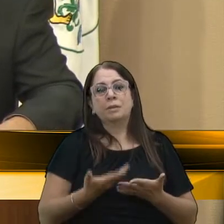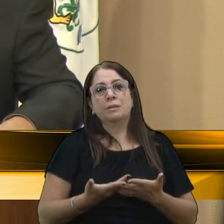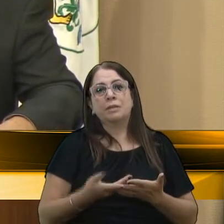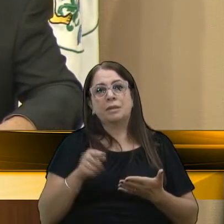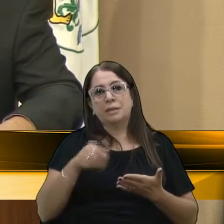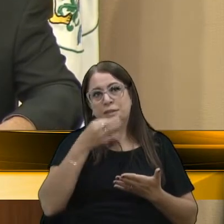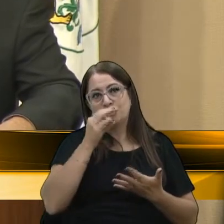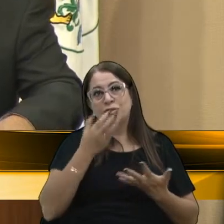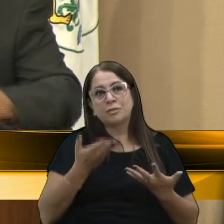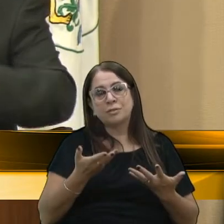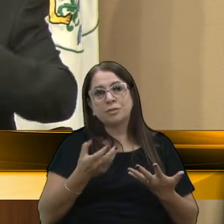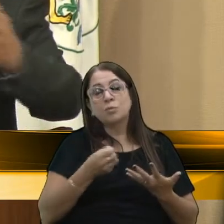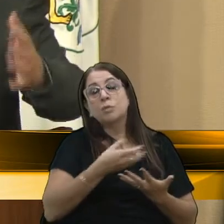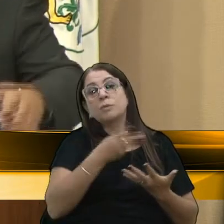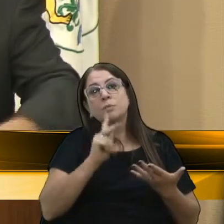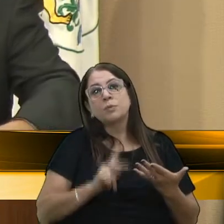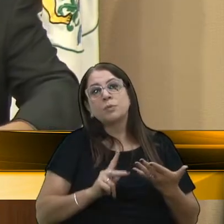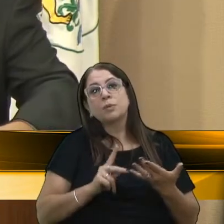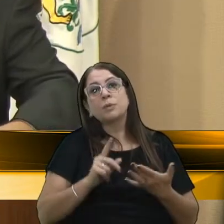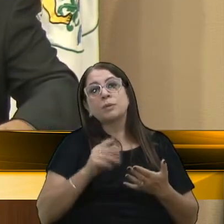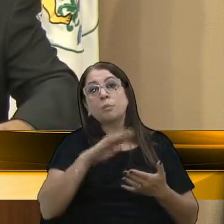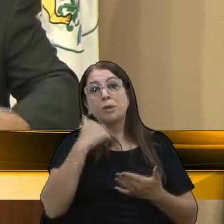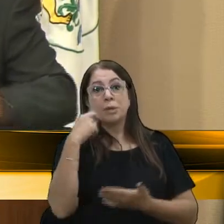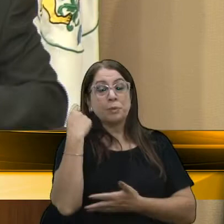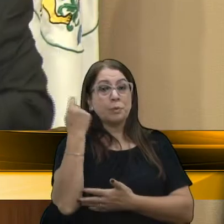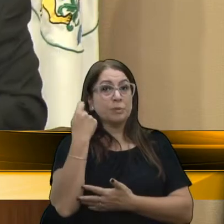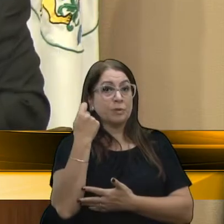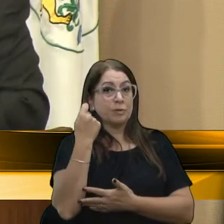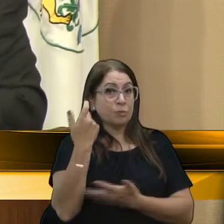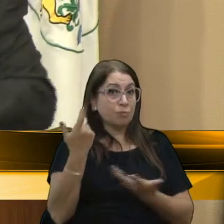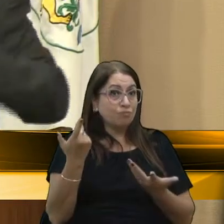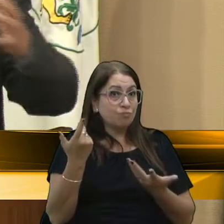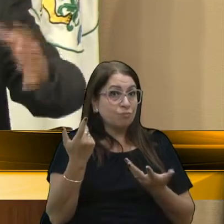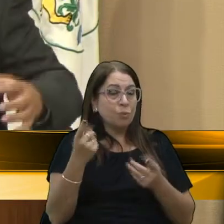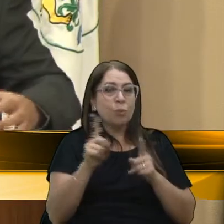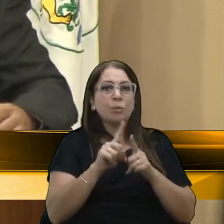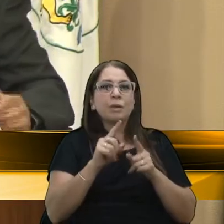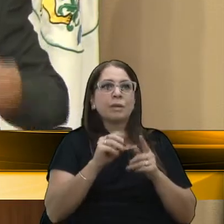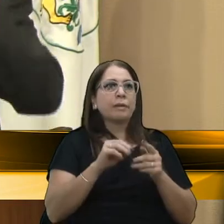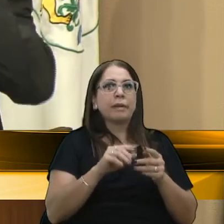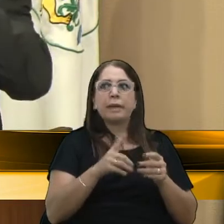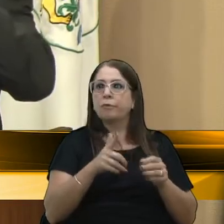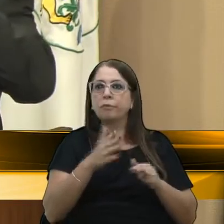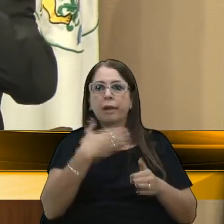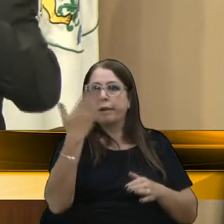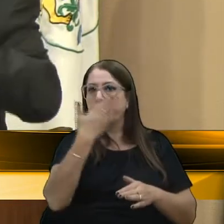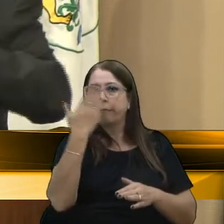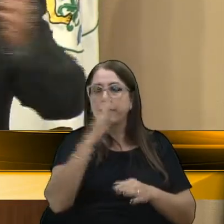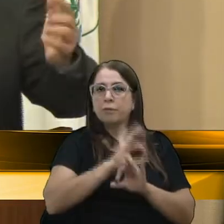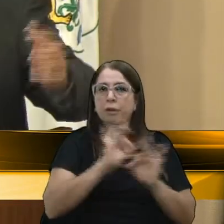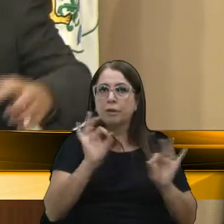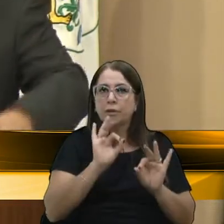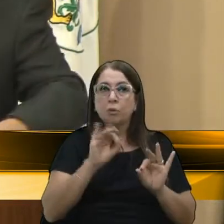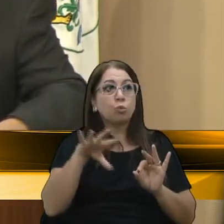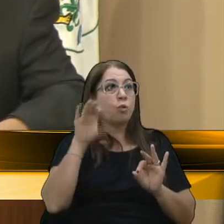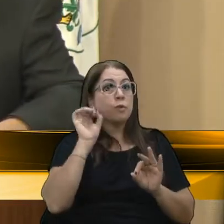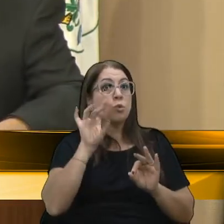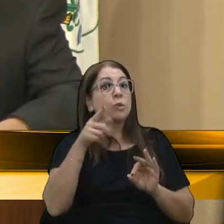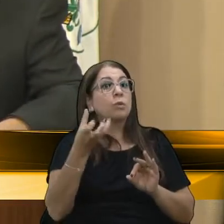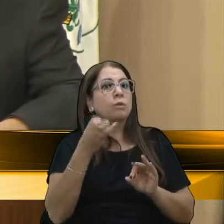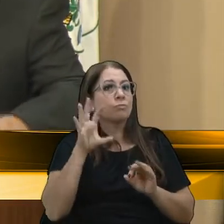Caxias? Quantas pessoas já morreram no Rio do Sul? Será que ou nós estamos ausentes de tudo? Ou a gente ouve o que a gente quer ouvir?